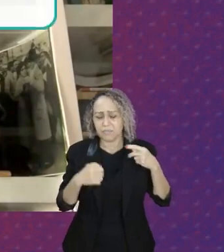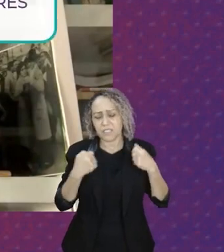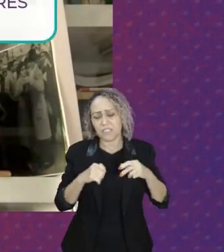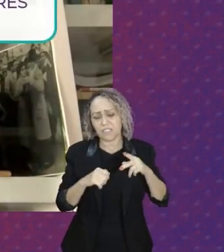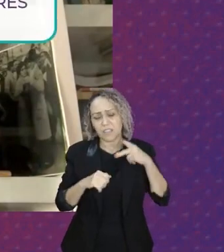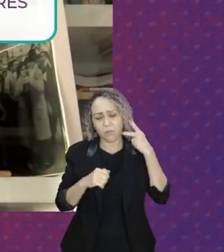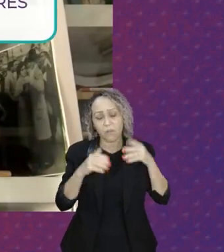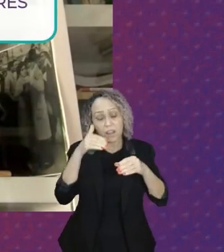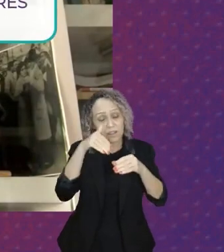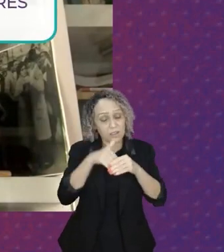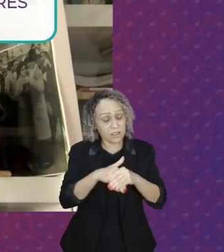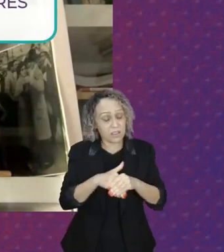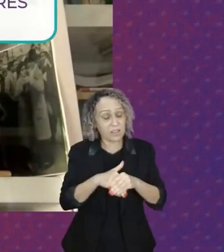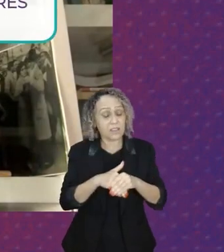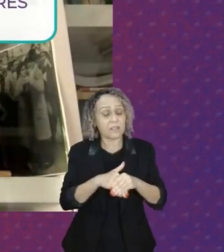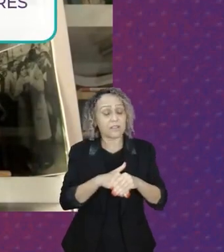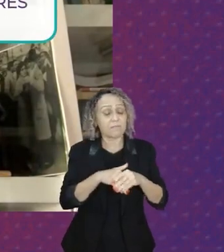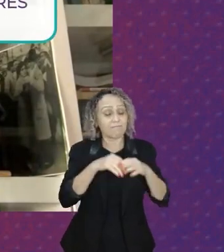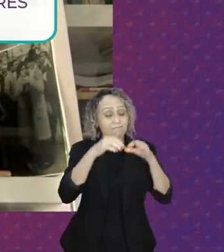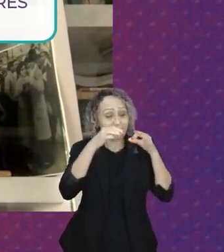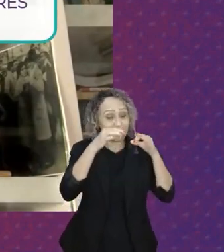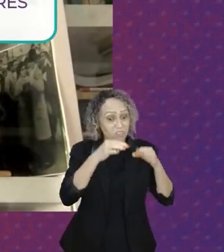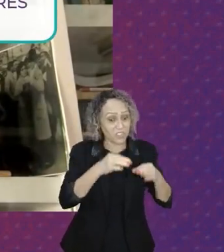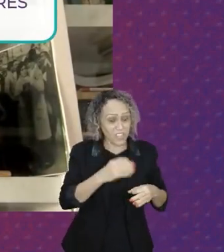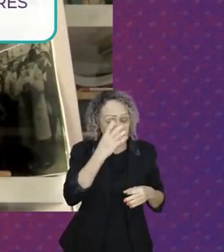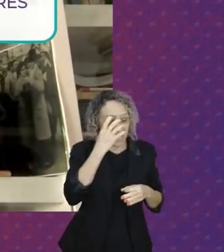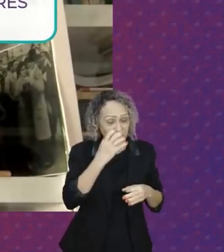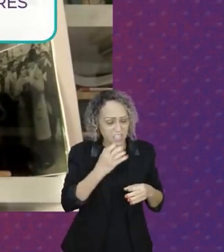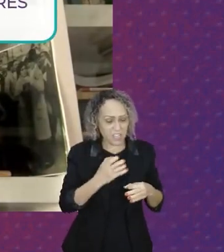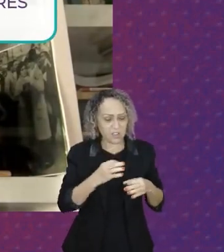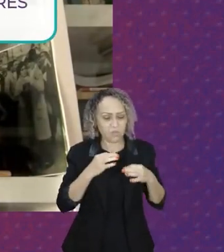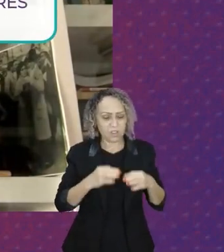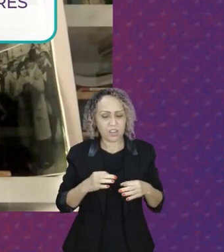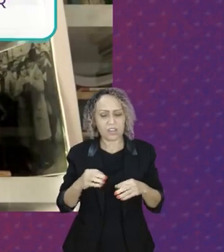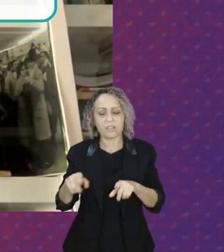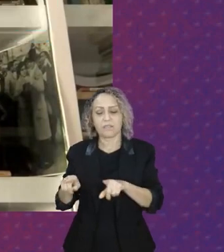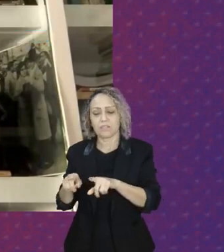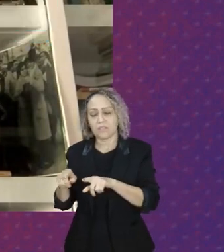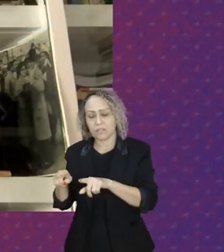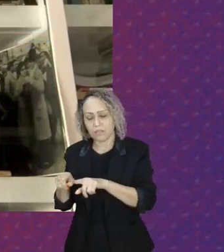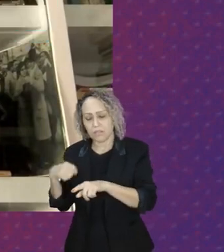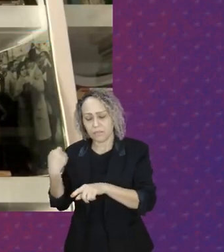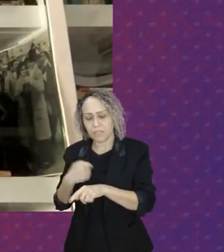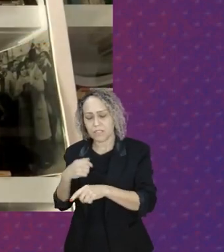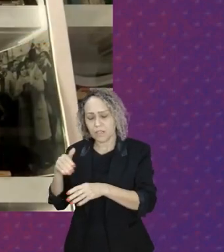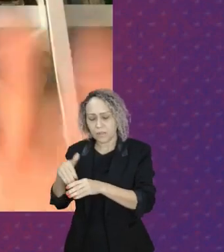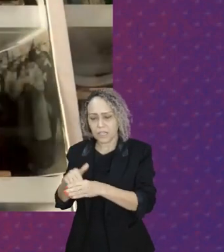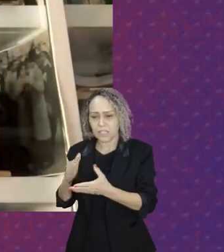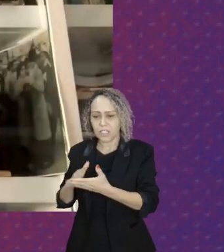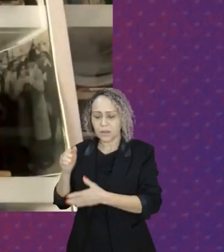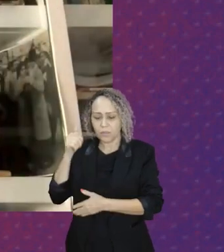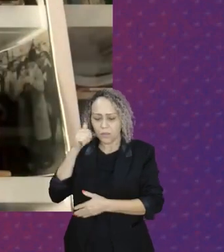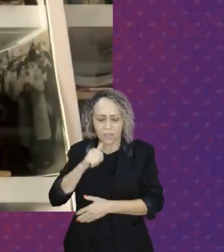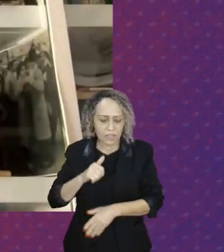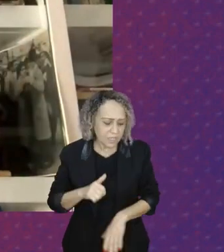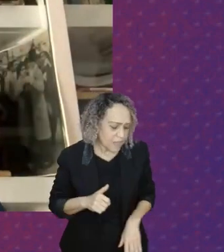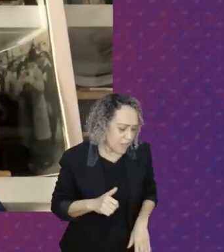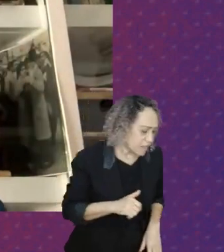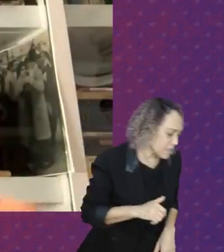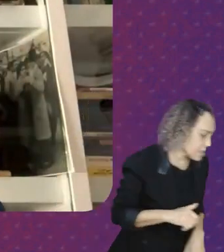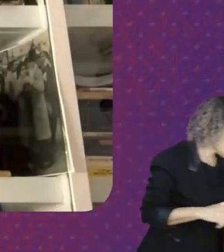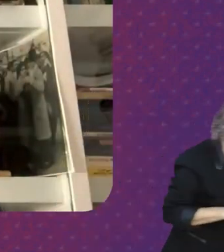eleger mulheres. E aí eu quero falar um pouco da participação política nos processos agora